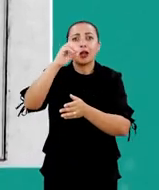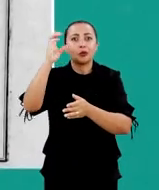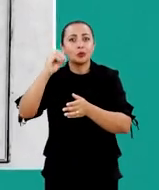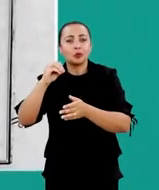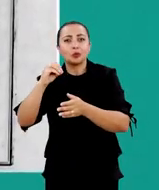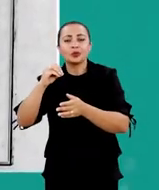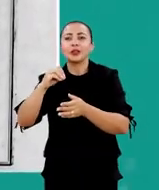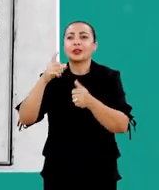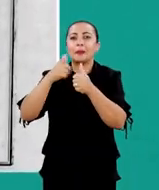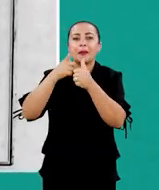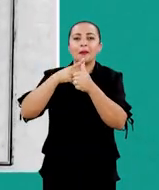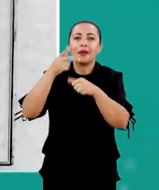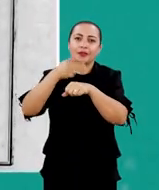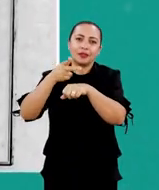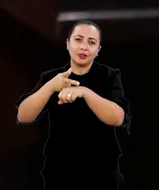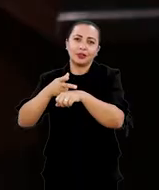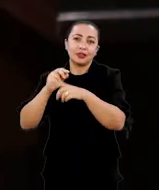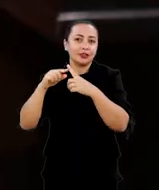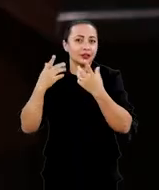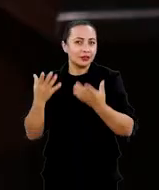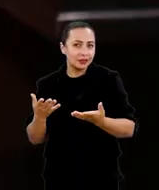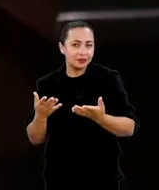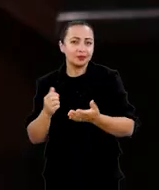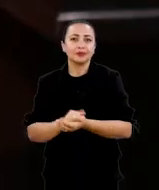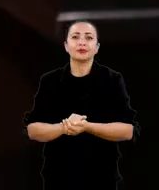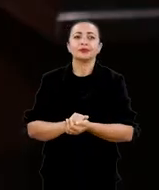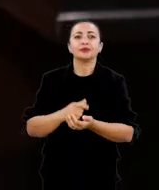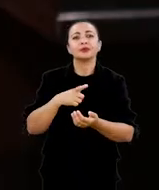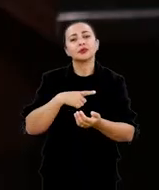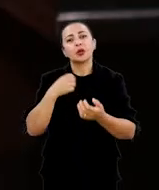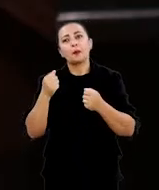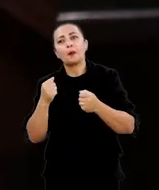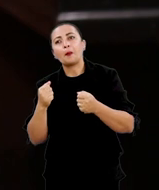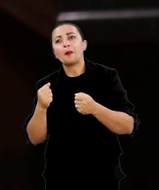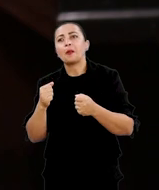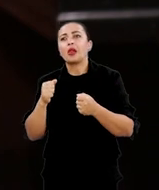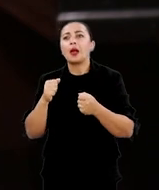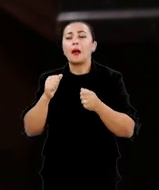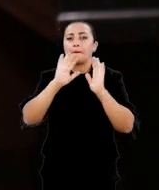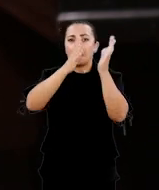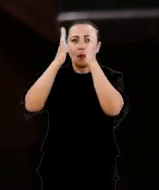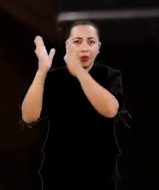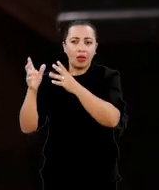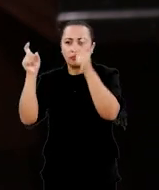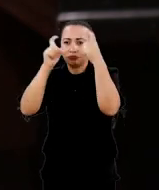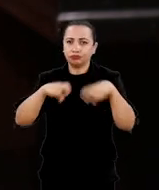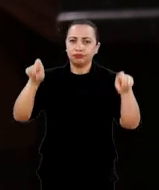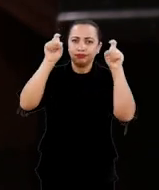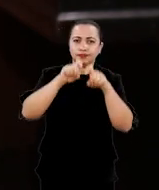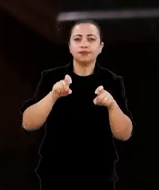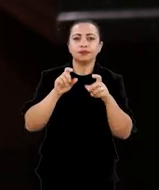200 primeiras gravações com essa possibilidade da da hemeroteca digital